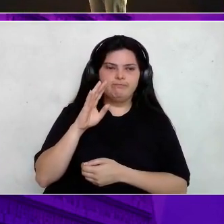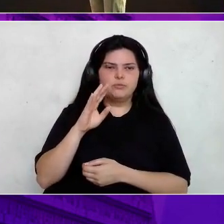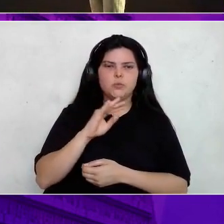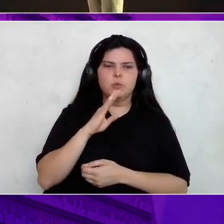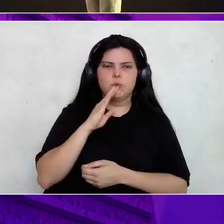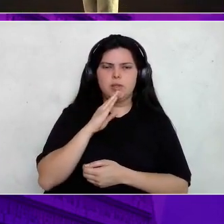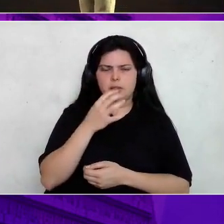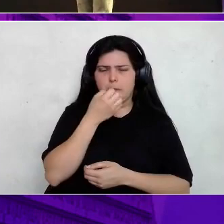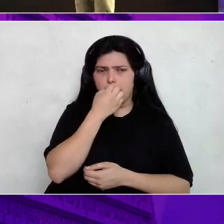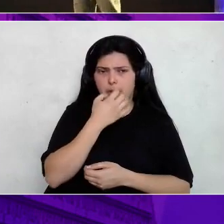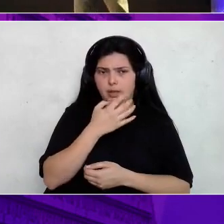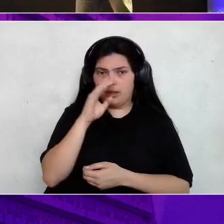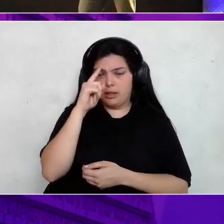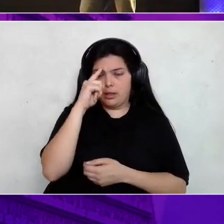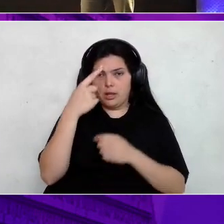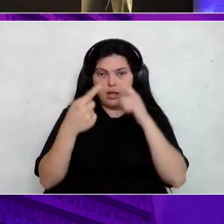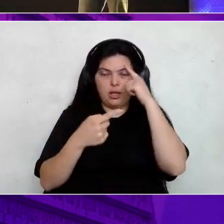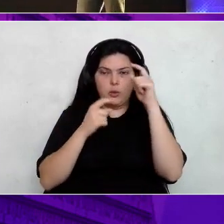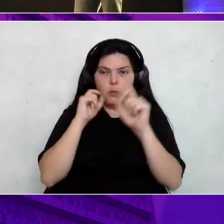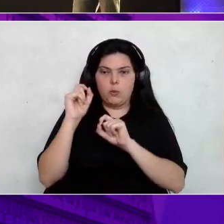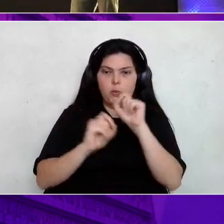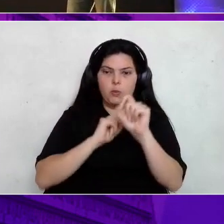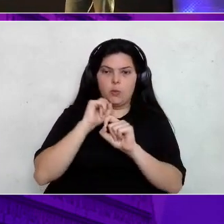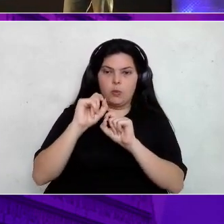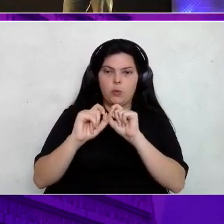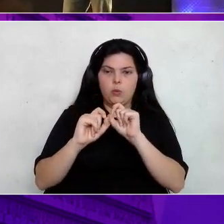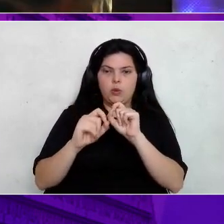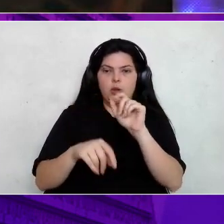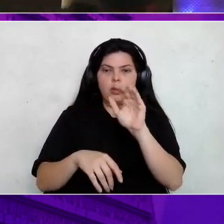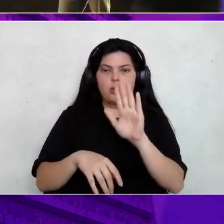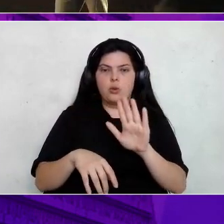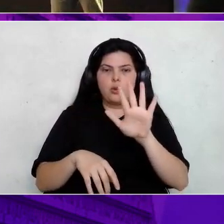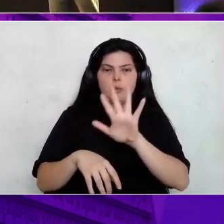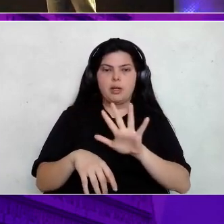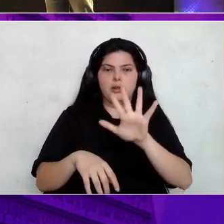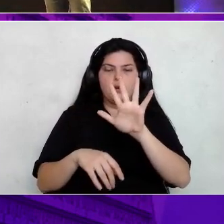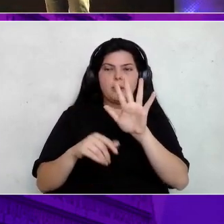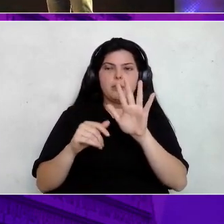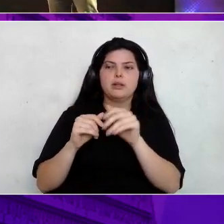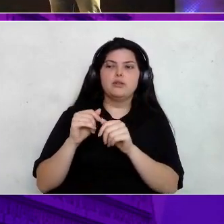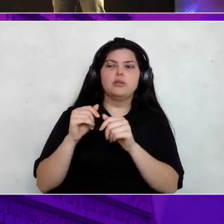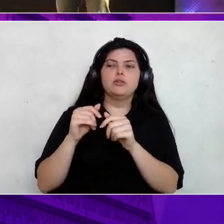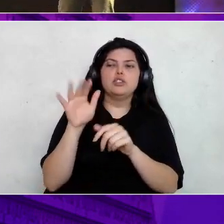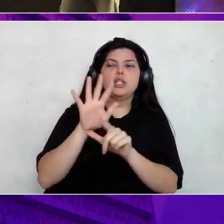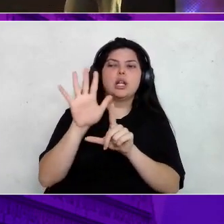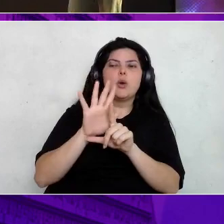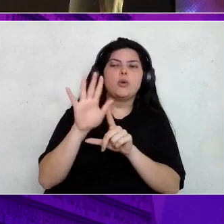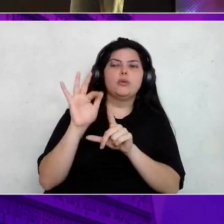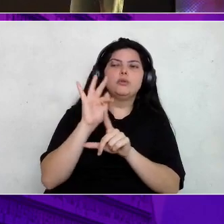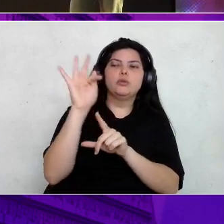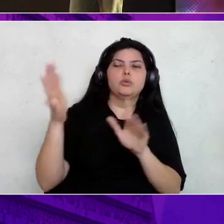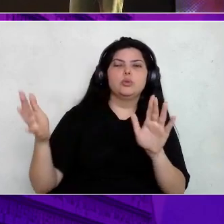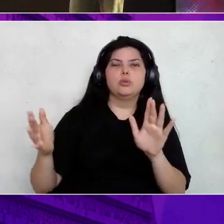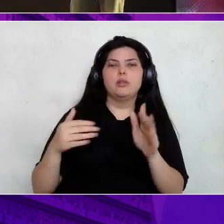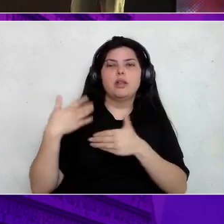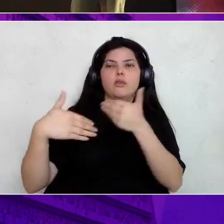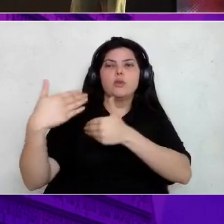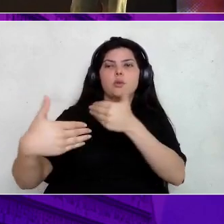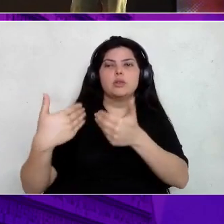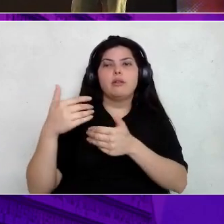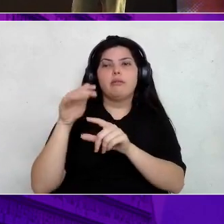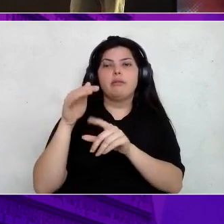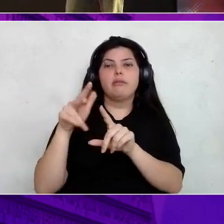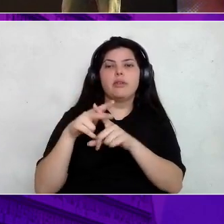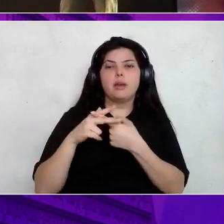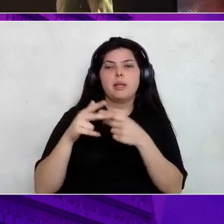Então, a minha ideia é mostrar para vocês para onde que a gente está apontando hoje. Tá joia? E falando de evolução, é uma ferramenta open source, então é